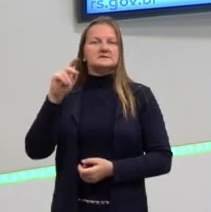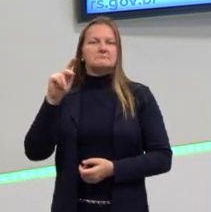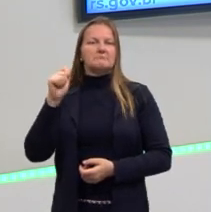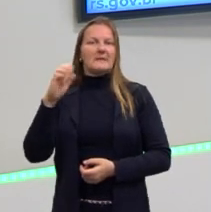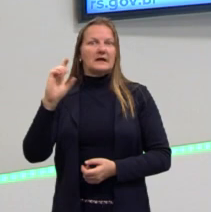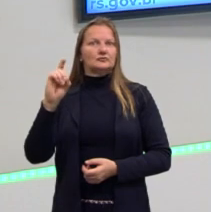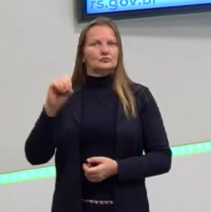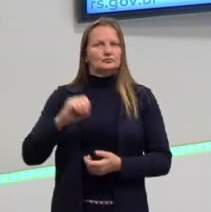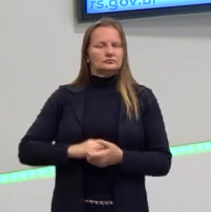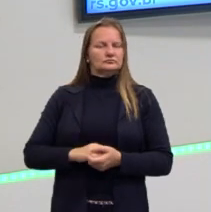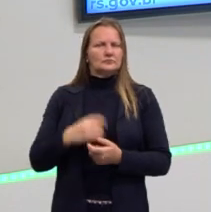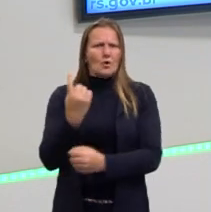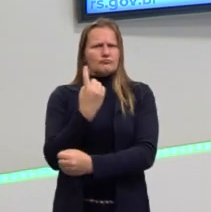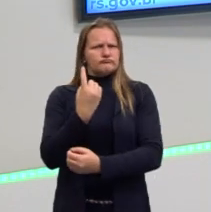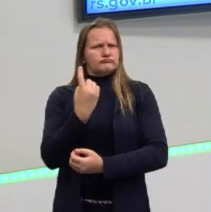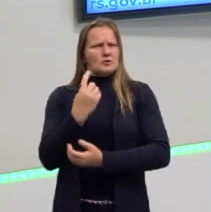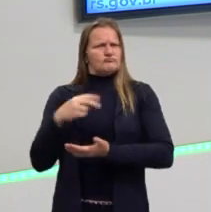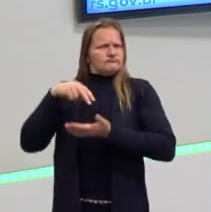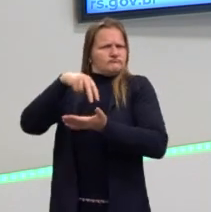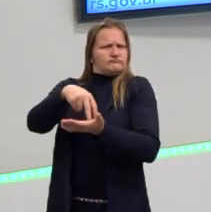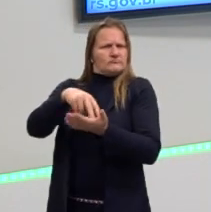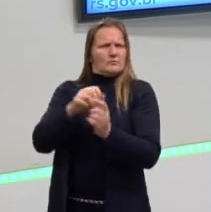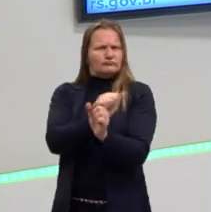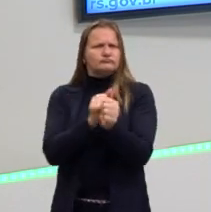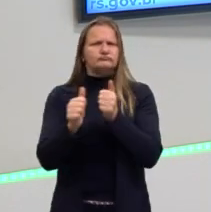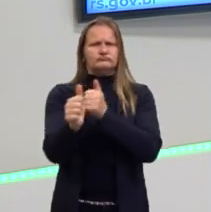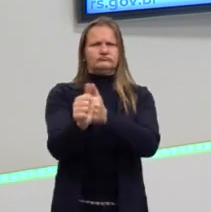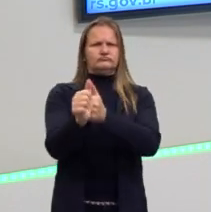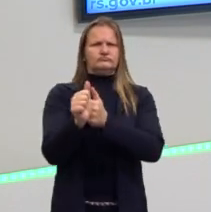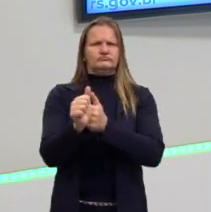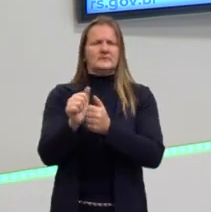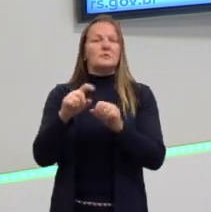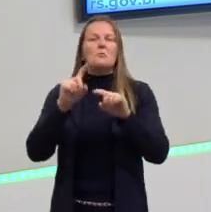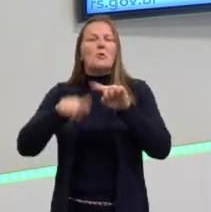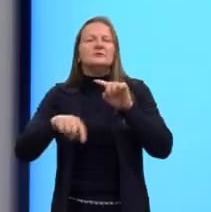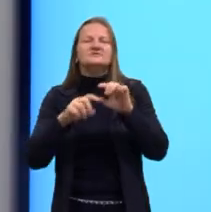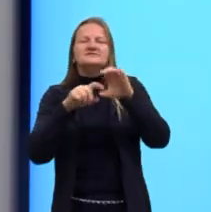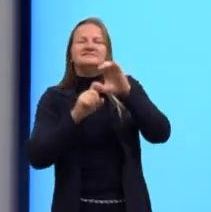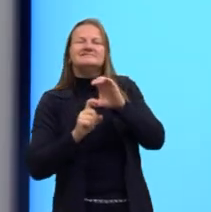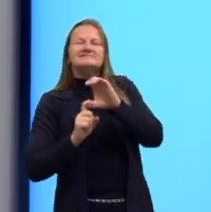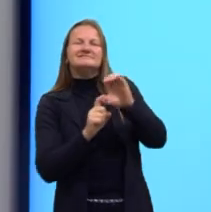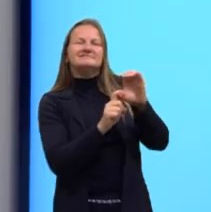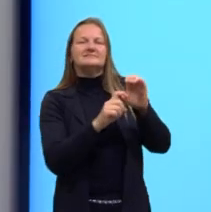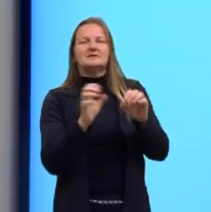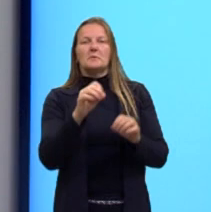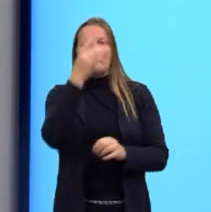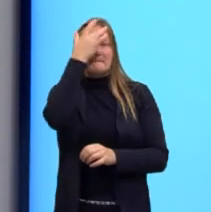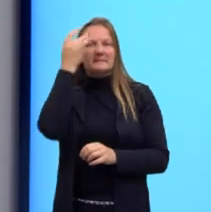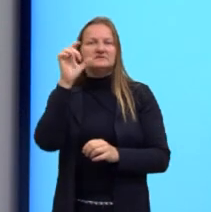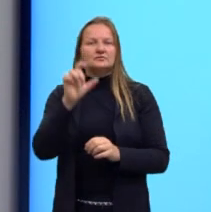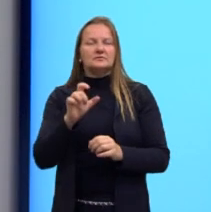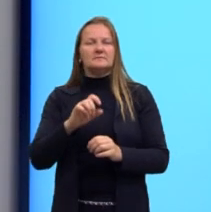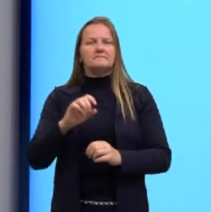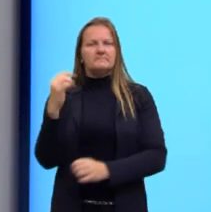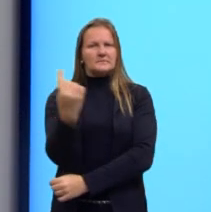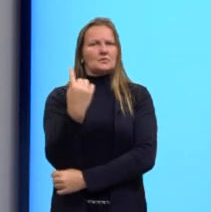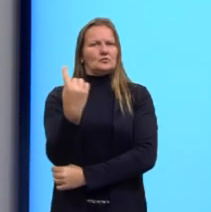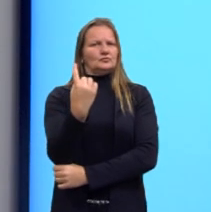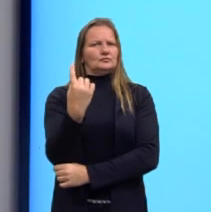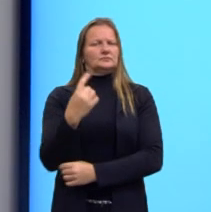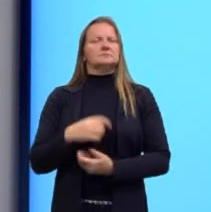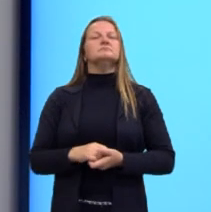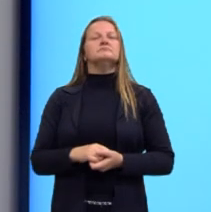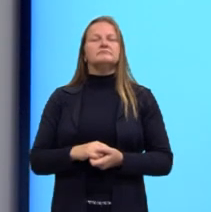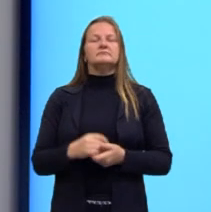própria, um sujeito que não fique, não seja dependente dos outros. Então, um sujeito emancipado. E aí essa emancipação vai